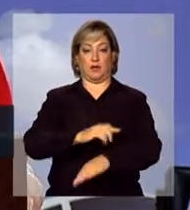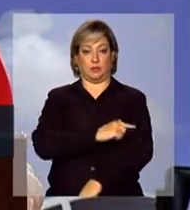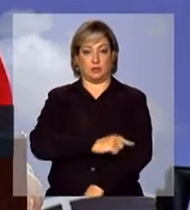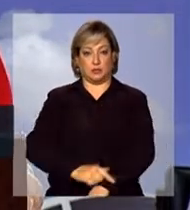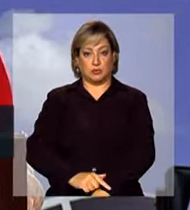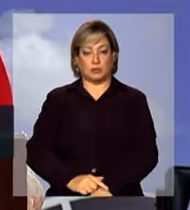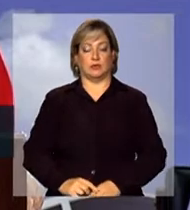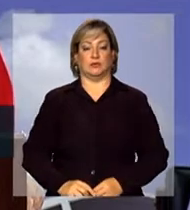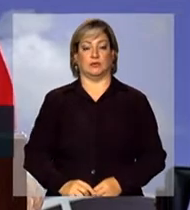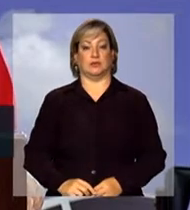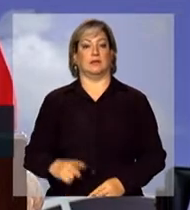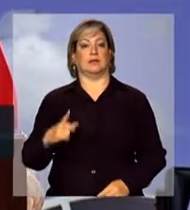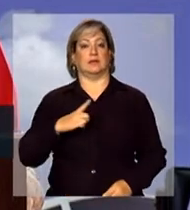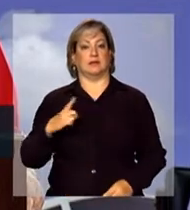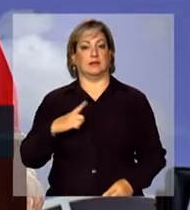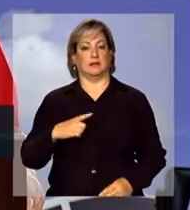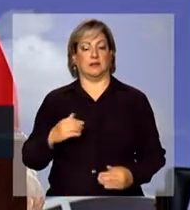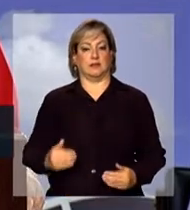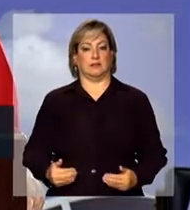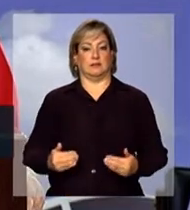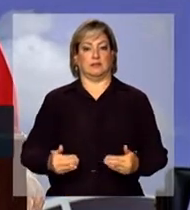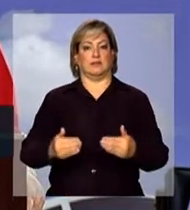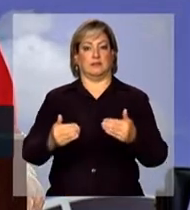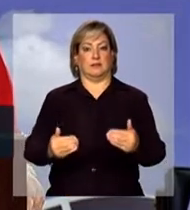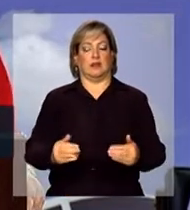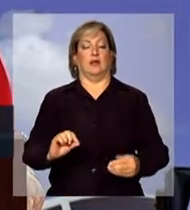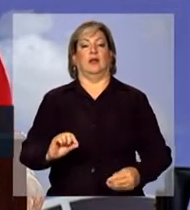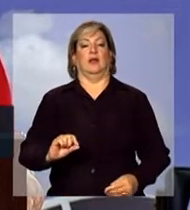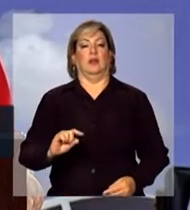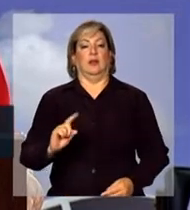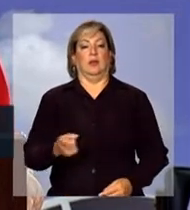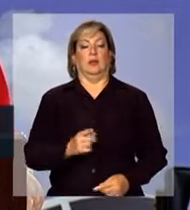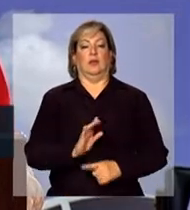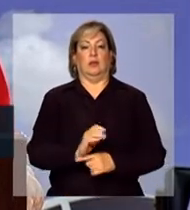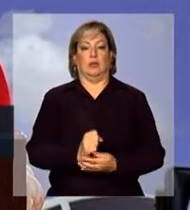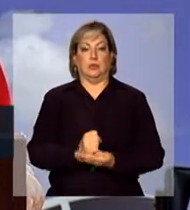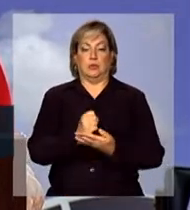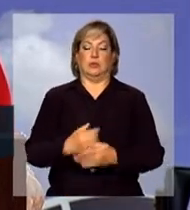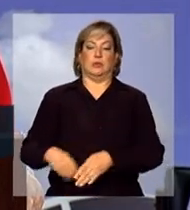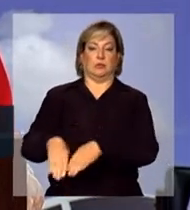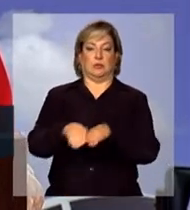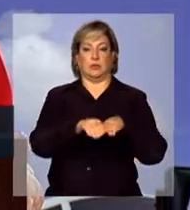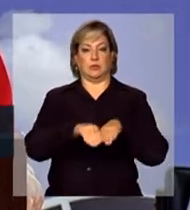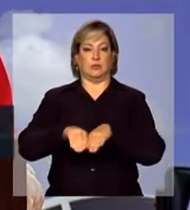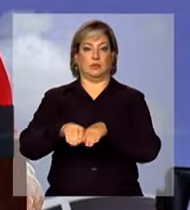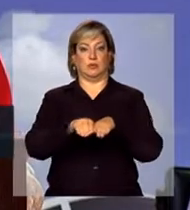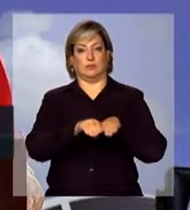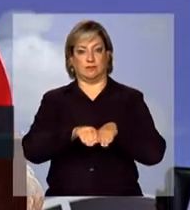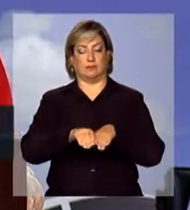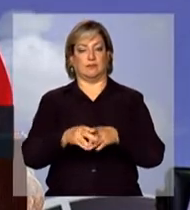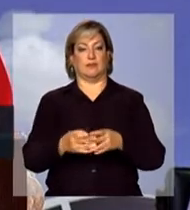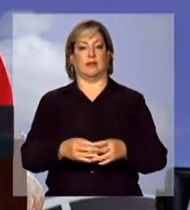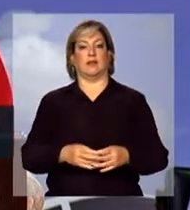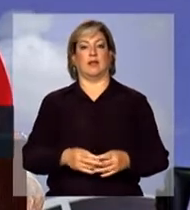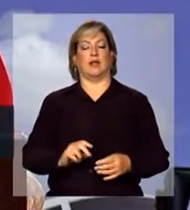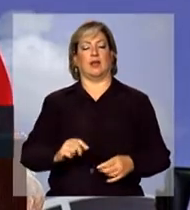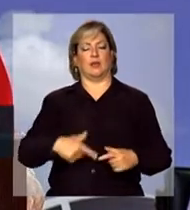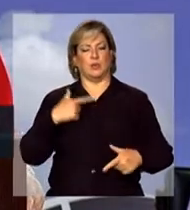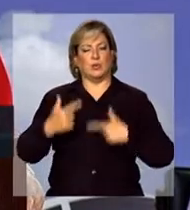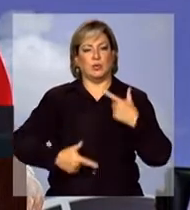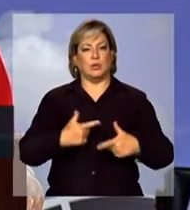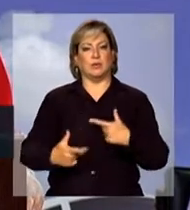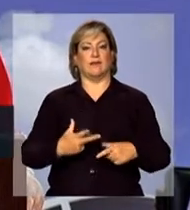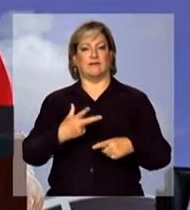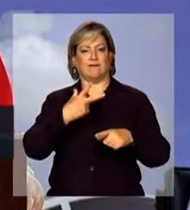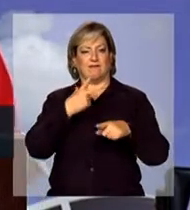passa pela intransigente defesa da igualdade contra a violência entre